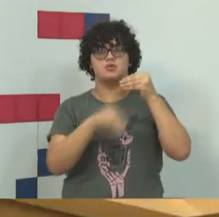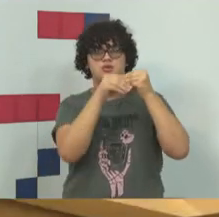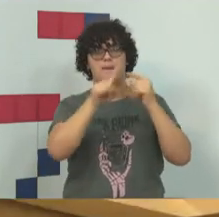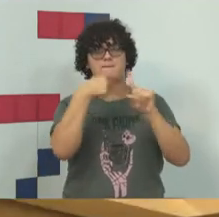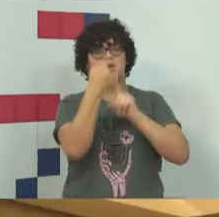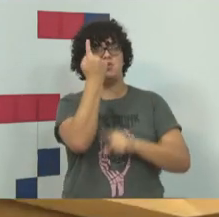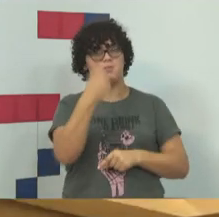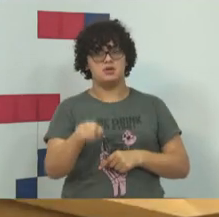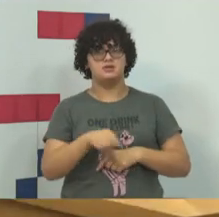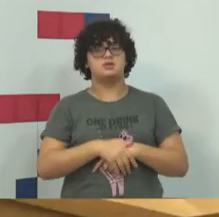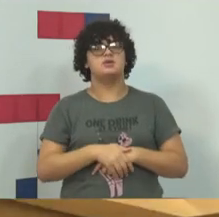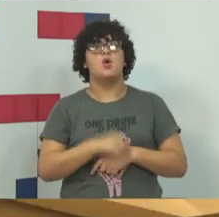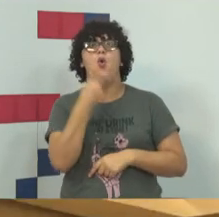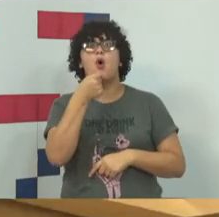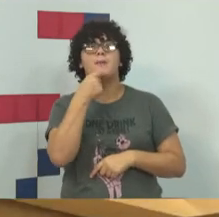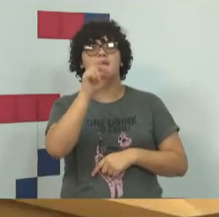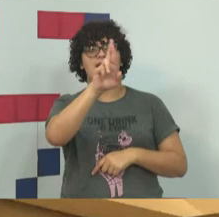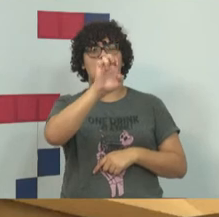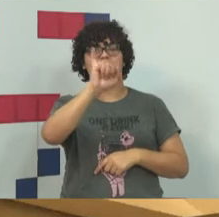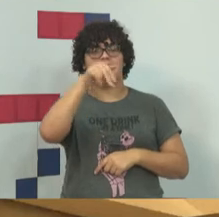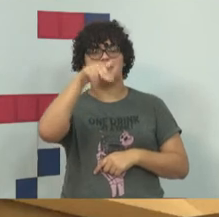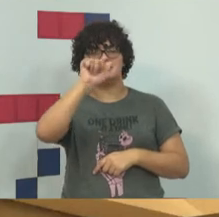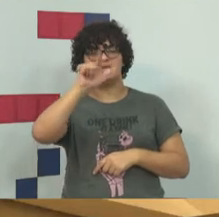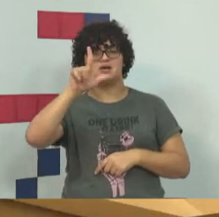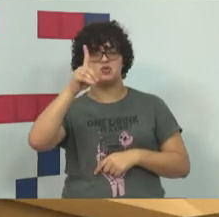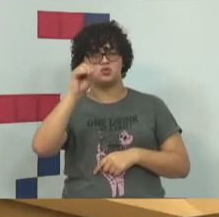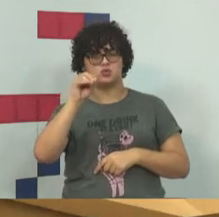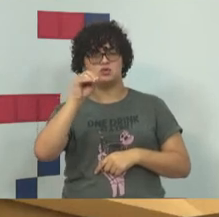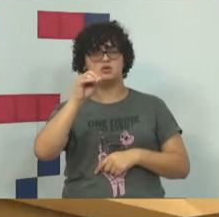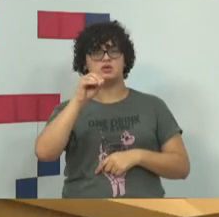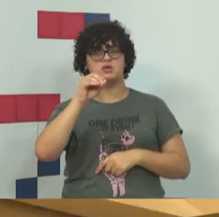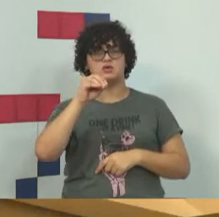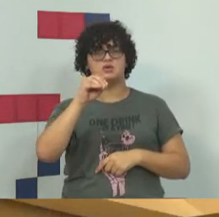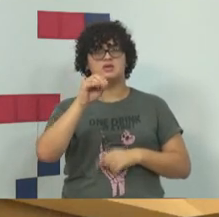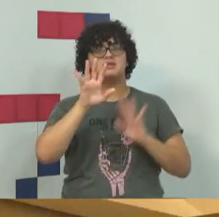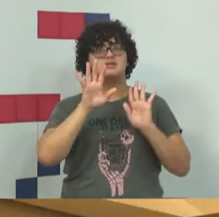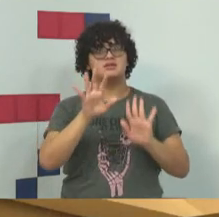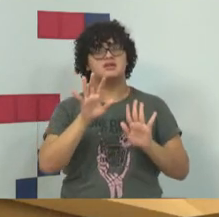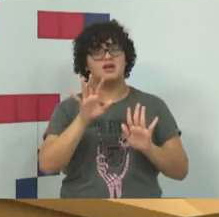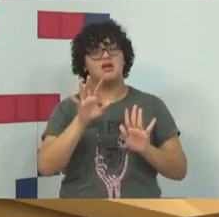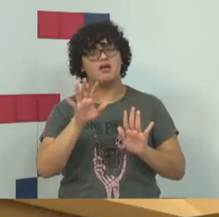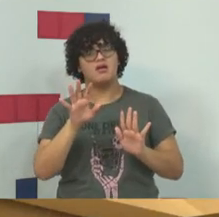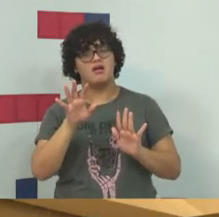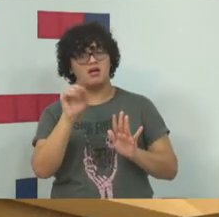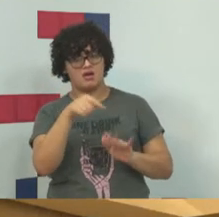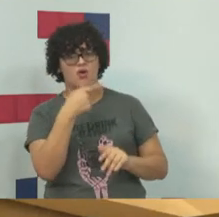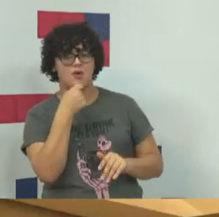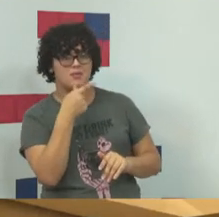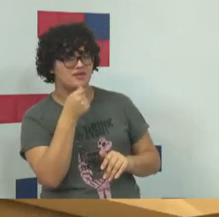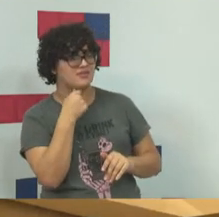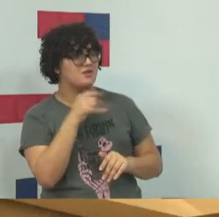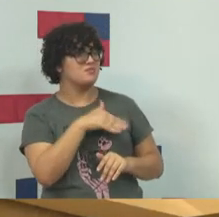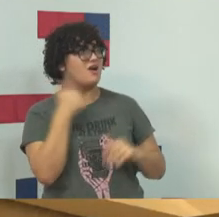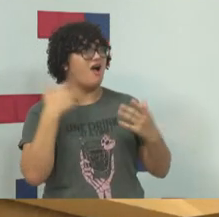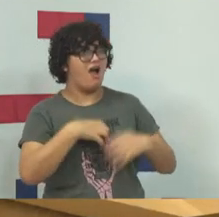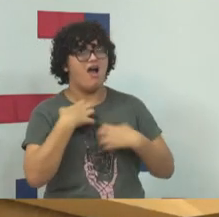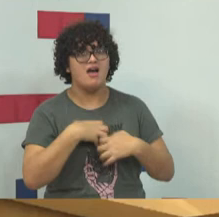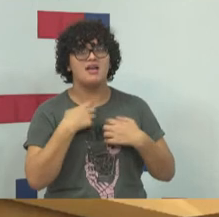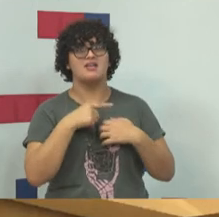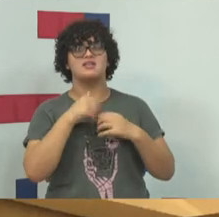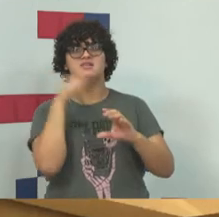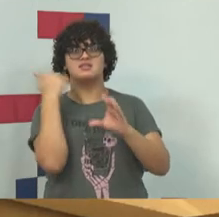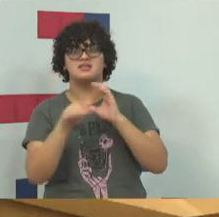pergunta? O Reinaldo também, se eu não falar do Reinaldo, ele vai morrer, ele já mandou